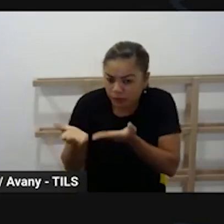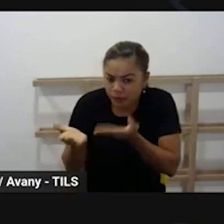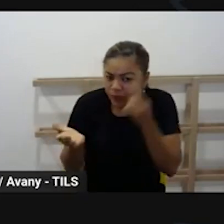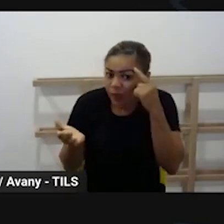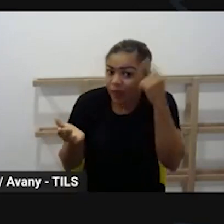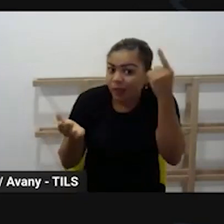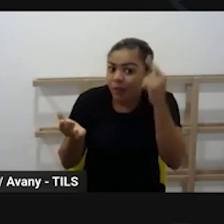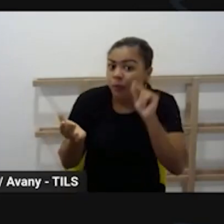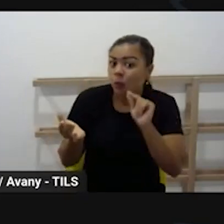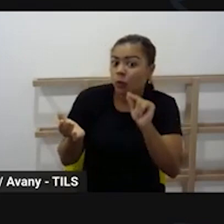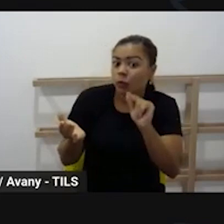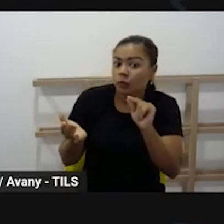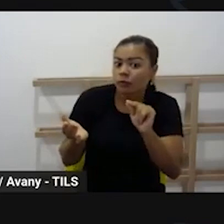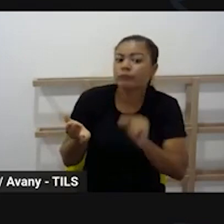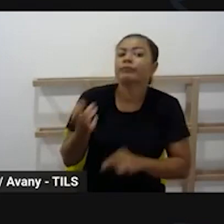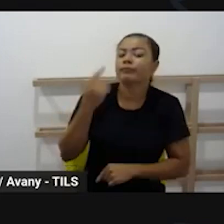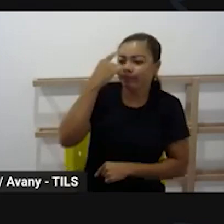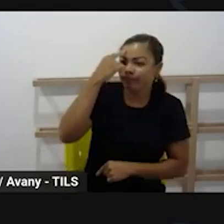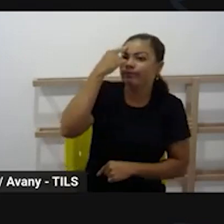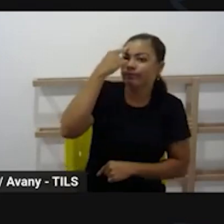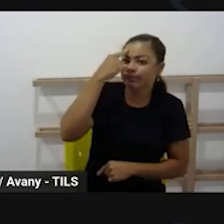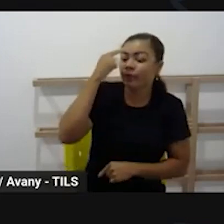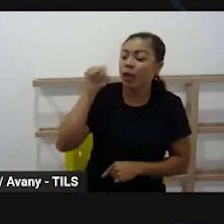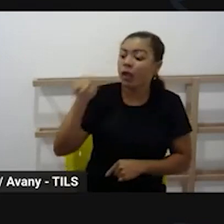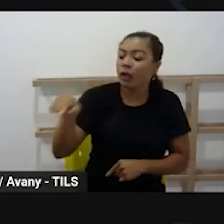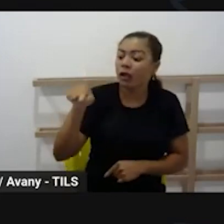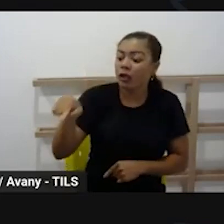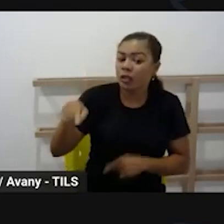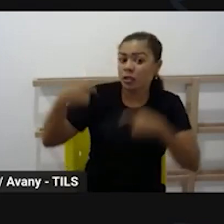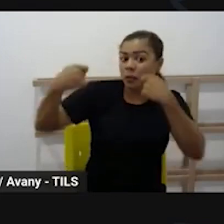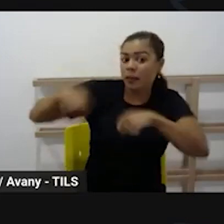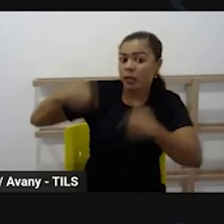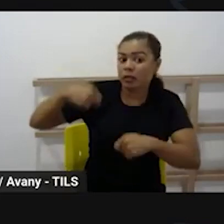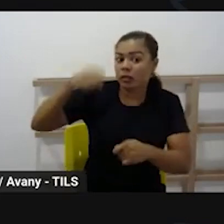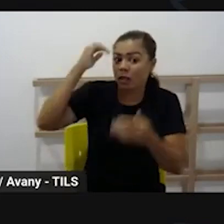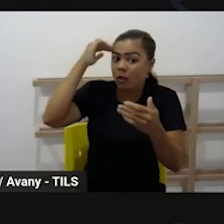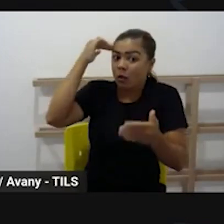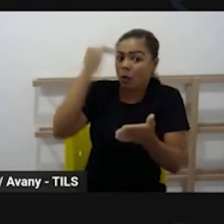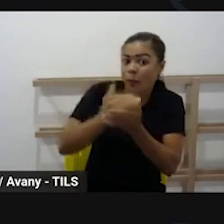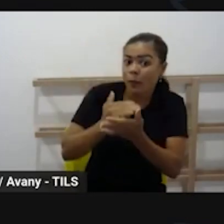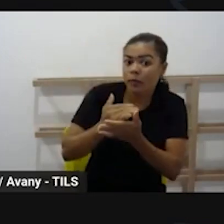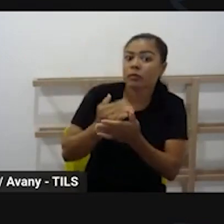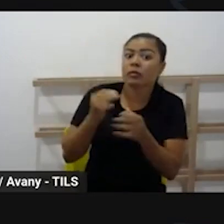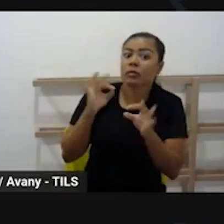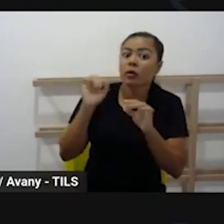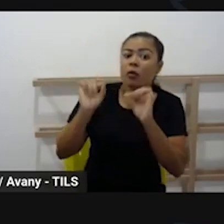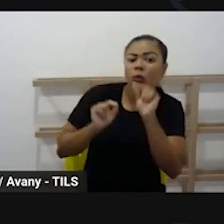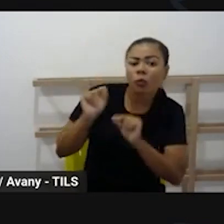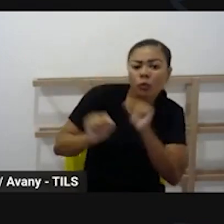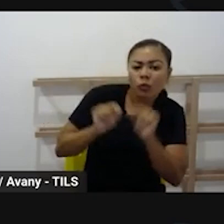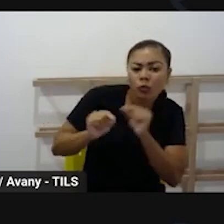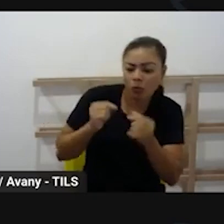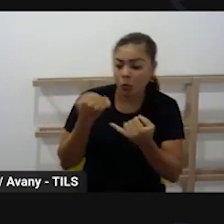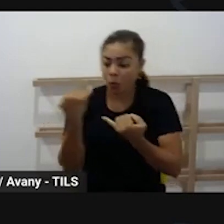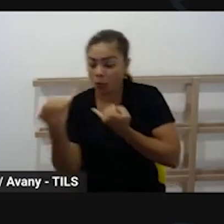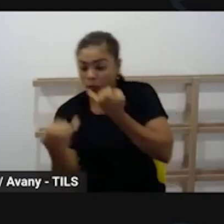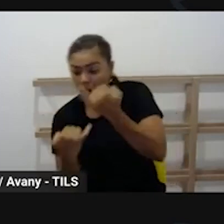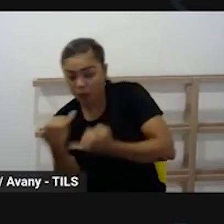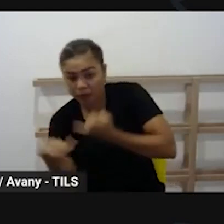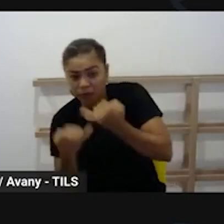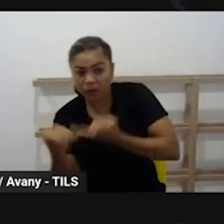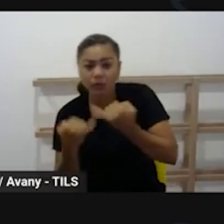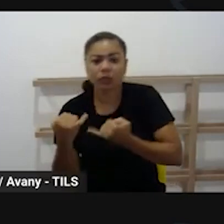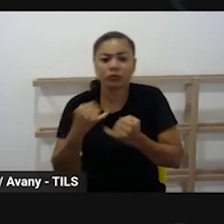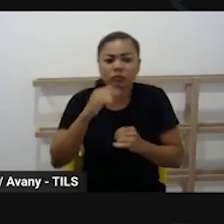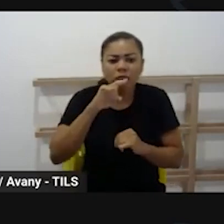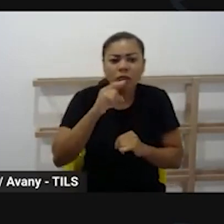pode esquecer dos seres direitos de aprendizagem que estão previstos na BNCC. Então, conviver, o explorar, o brincar, o